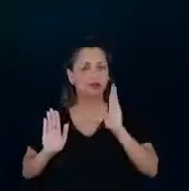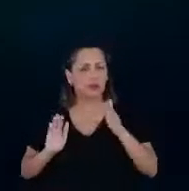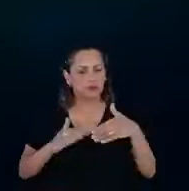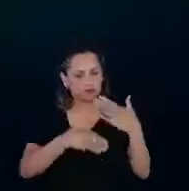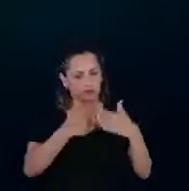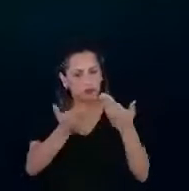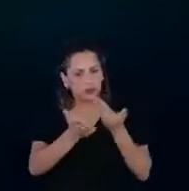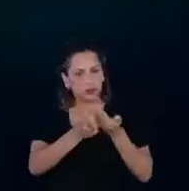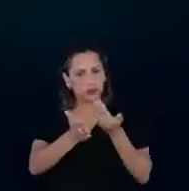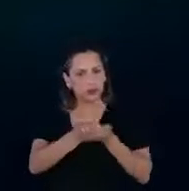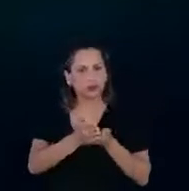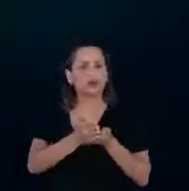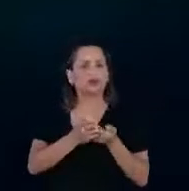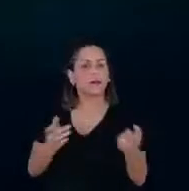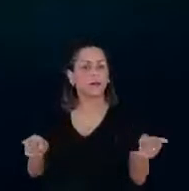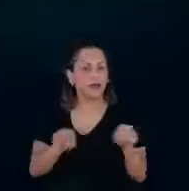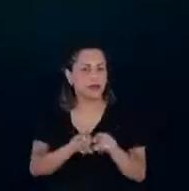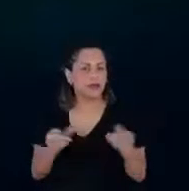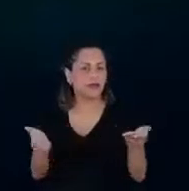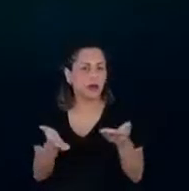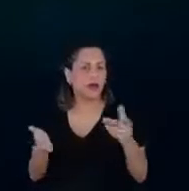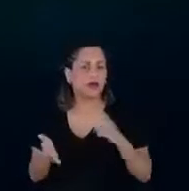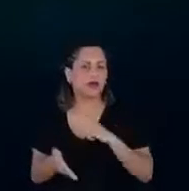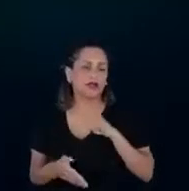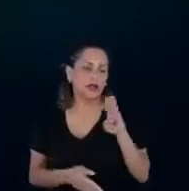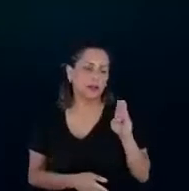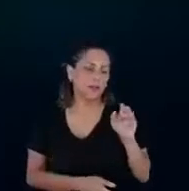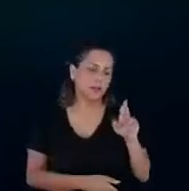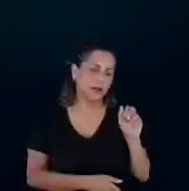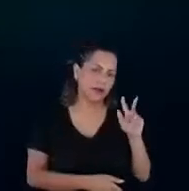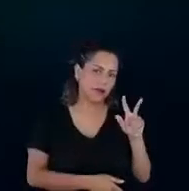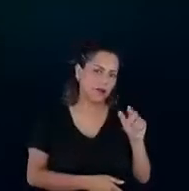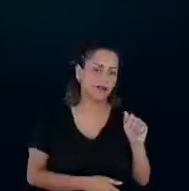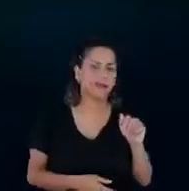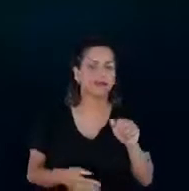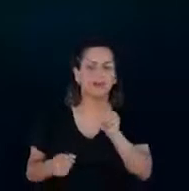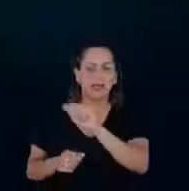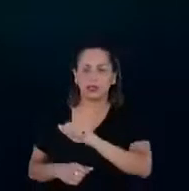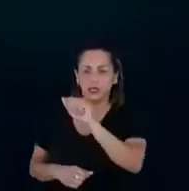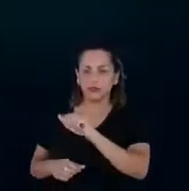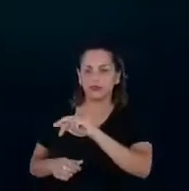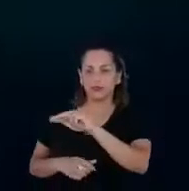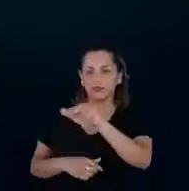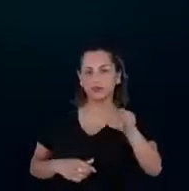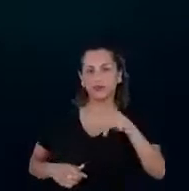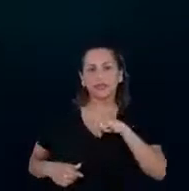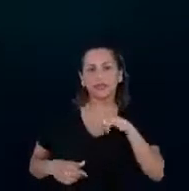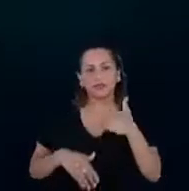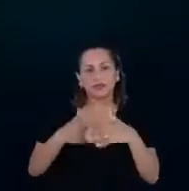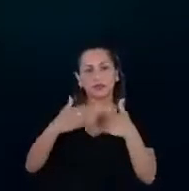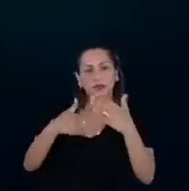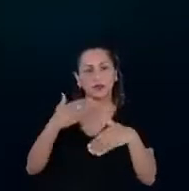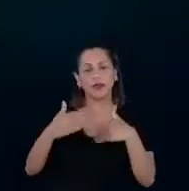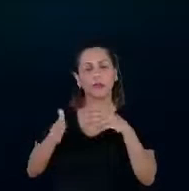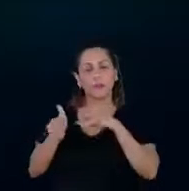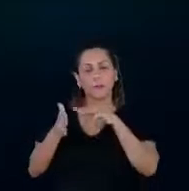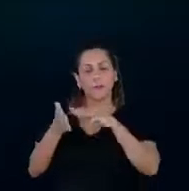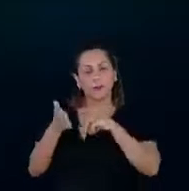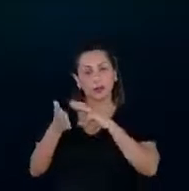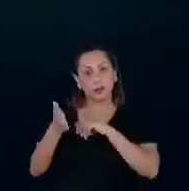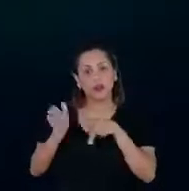a gente está numa parceria agora com a Abrava, com as associações, para a gente desenvolver uma metodologia para a refrigeração comercial,